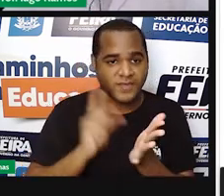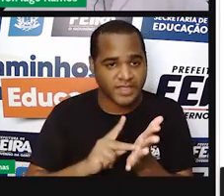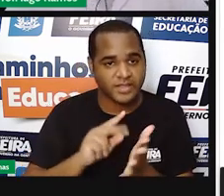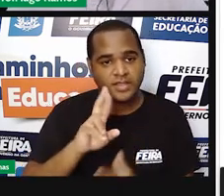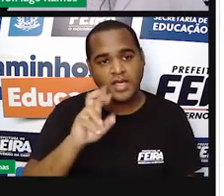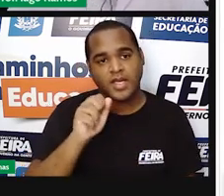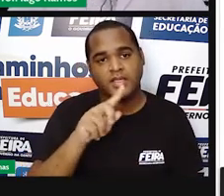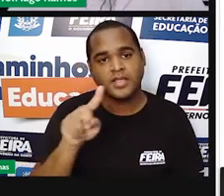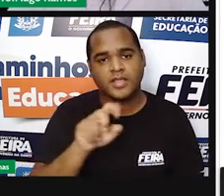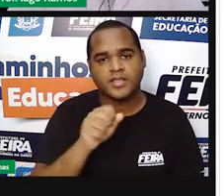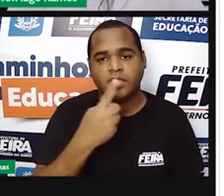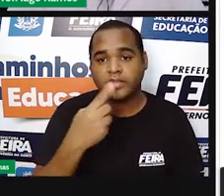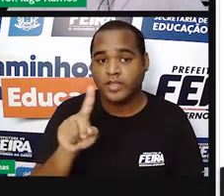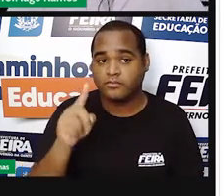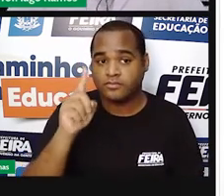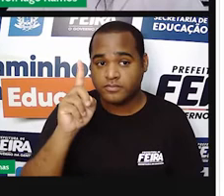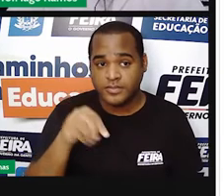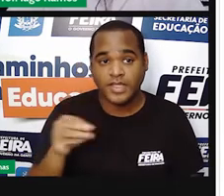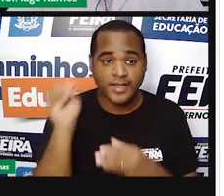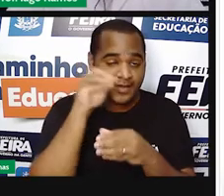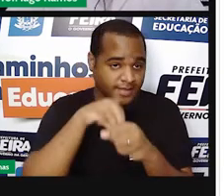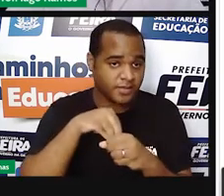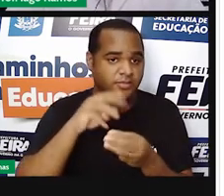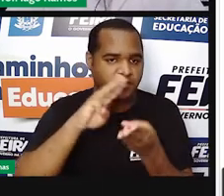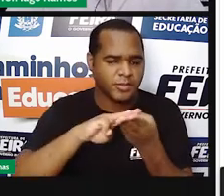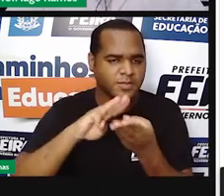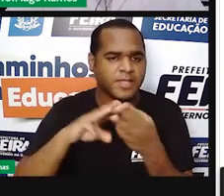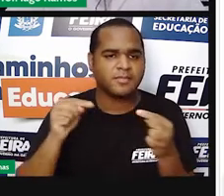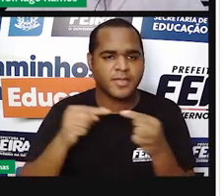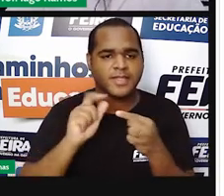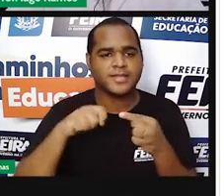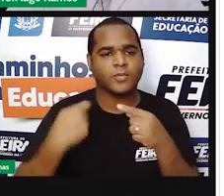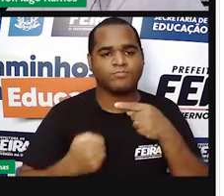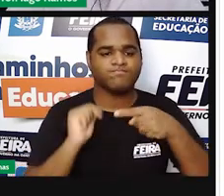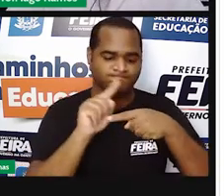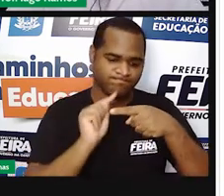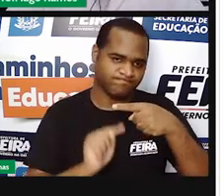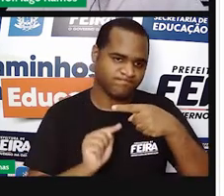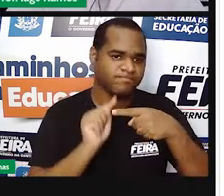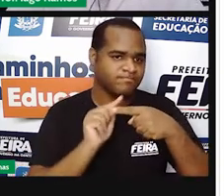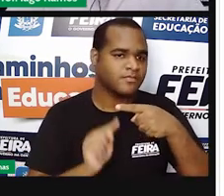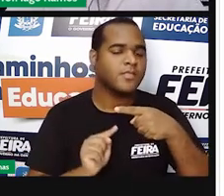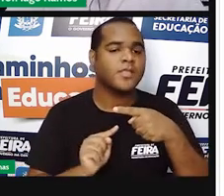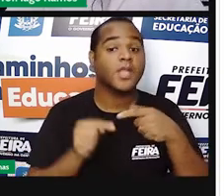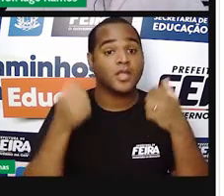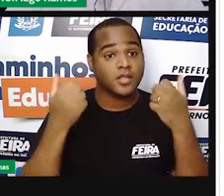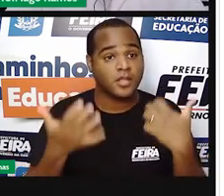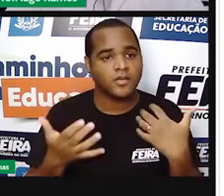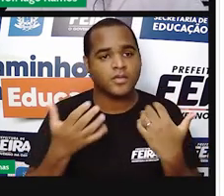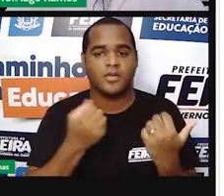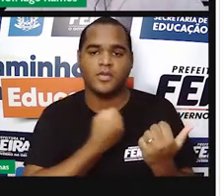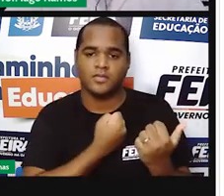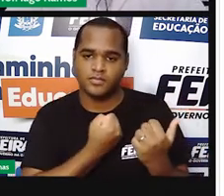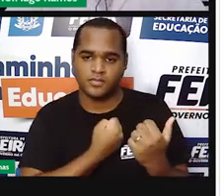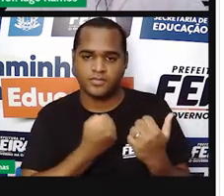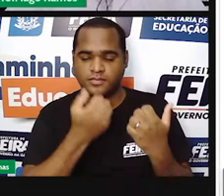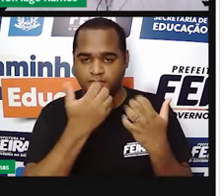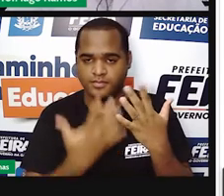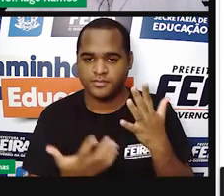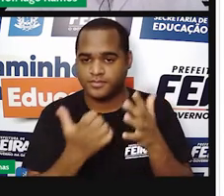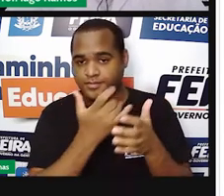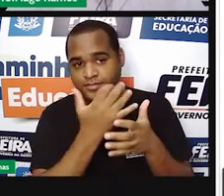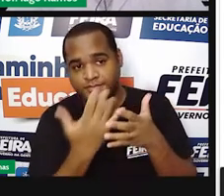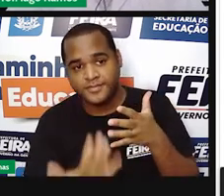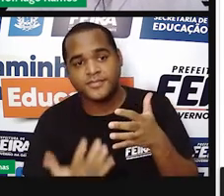matemática tem a ver com fração. Então, números racionais são aqueles números que nascem